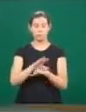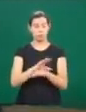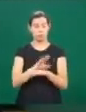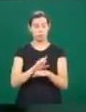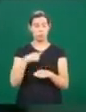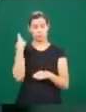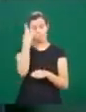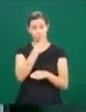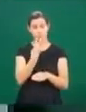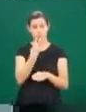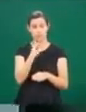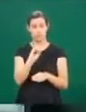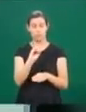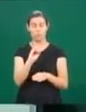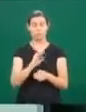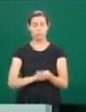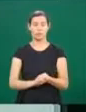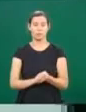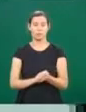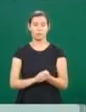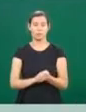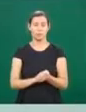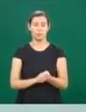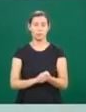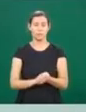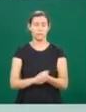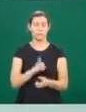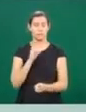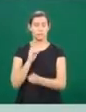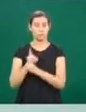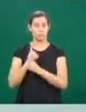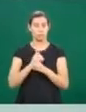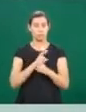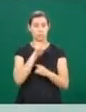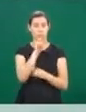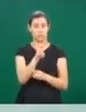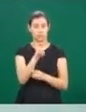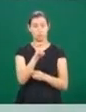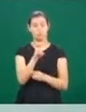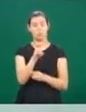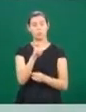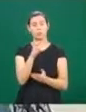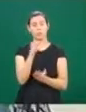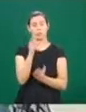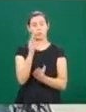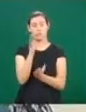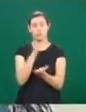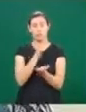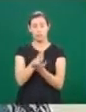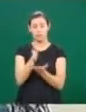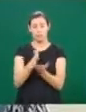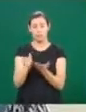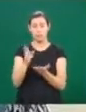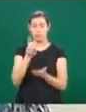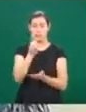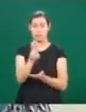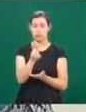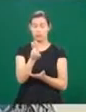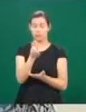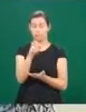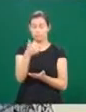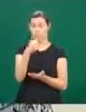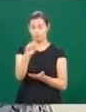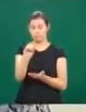horas. Devem ser realizados cinco encontros divididos em dez módulos. Este é um curso oferecido